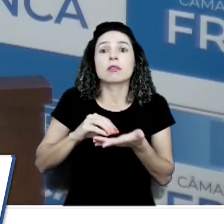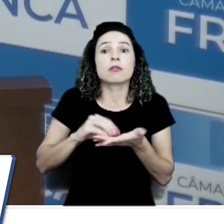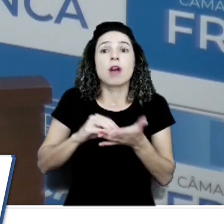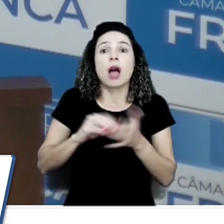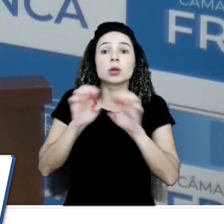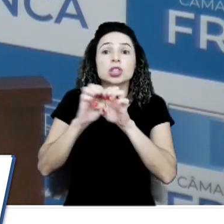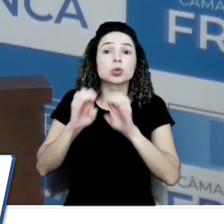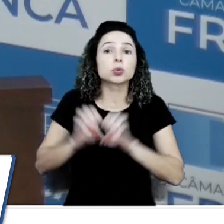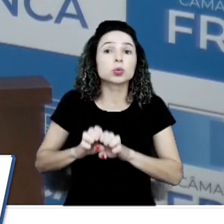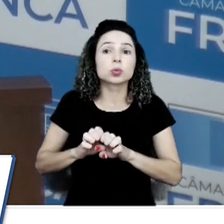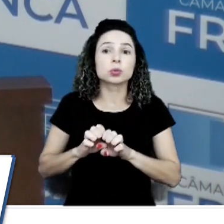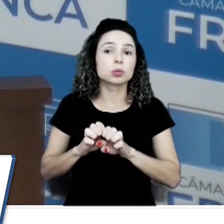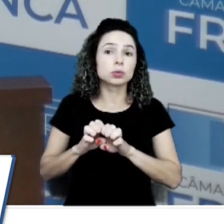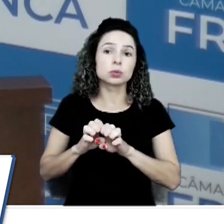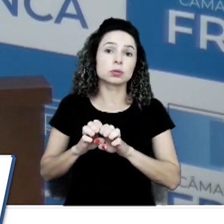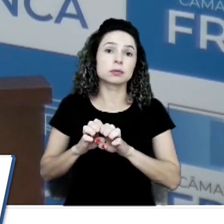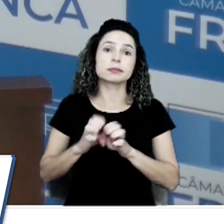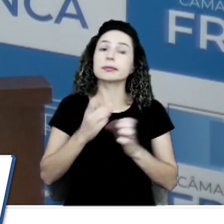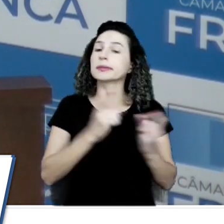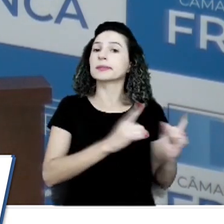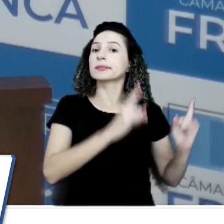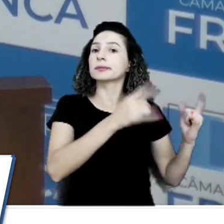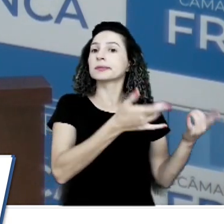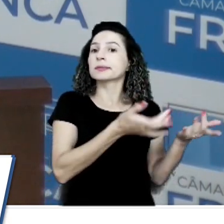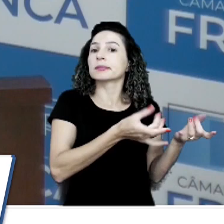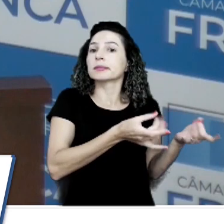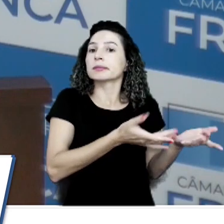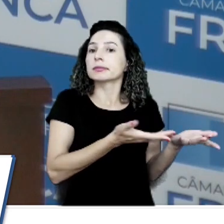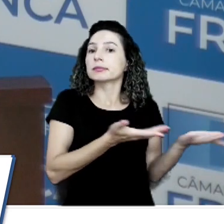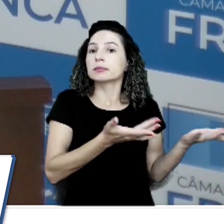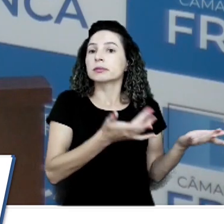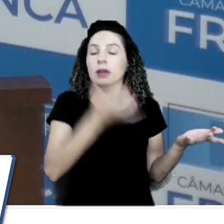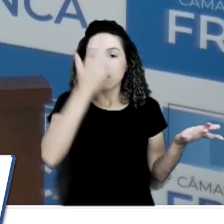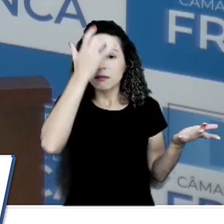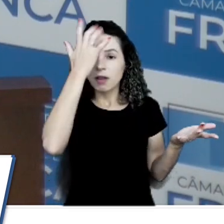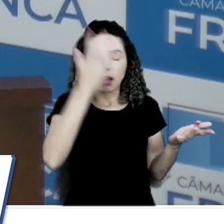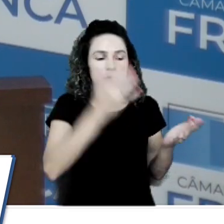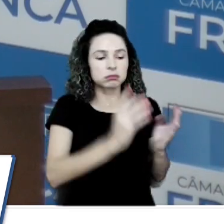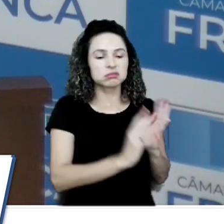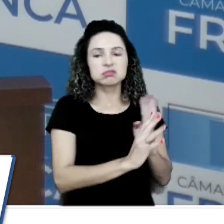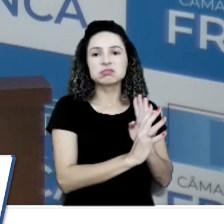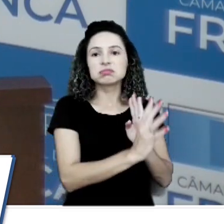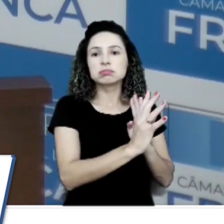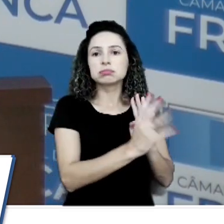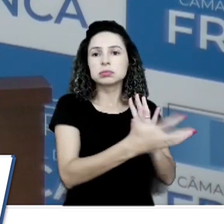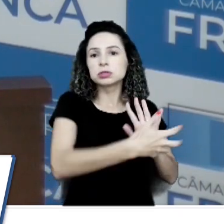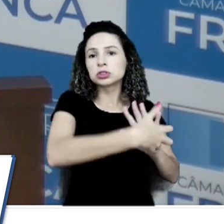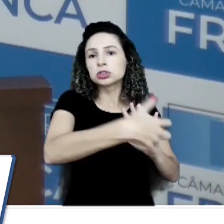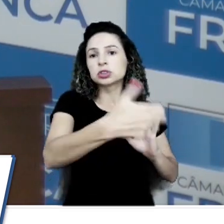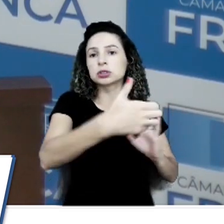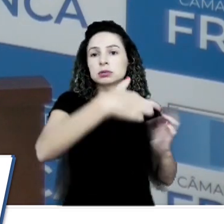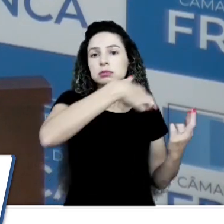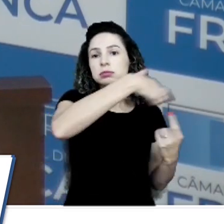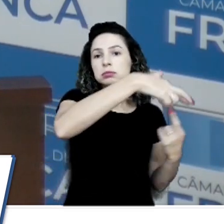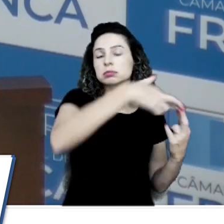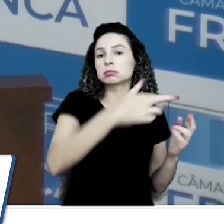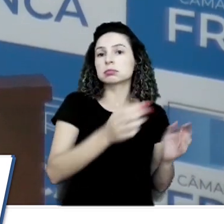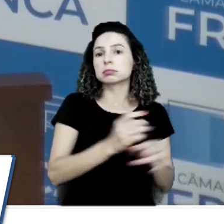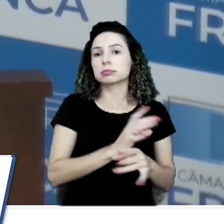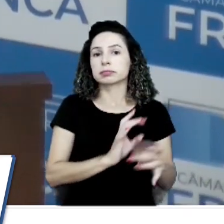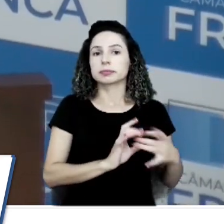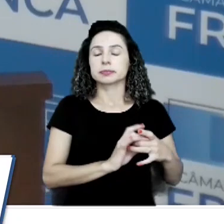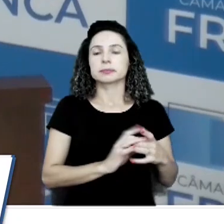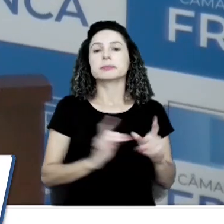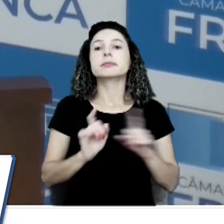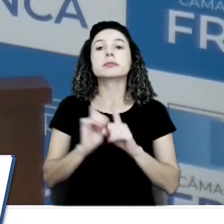né. E está ali o prédio tão simples, tão fácil, tira aquela lambrada ali, reforma, resolveu o problema. E eu queria pedir para Getúlio